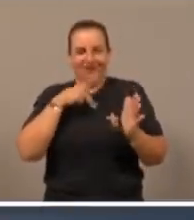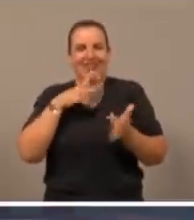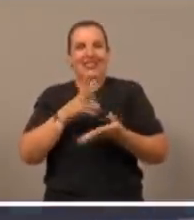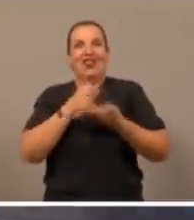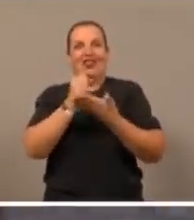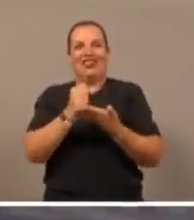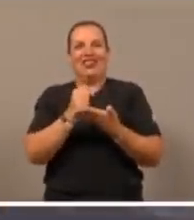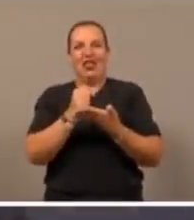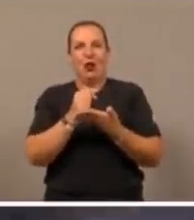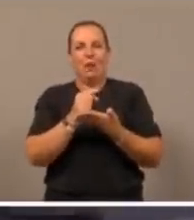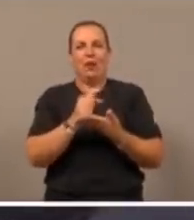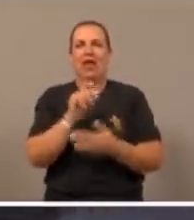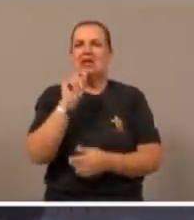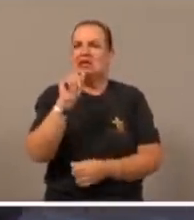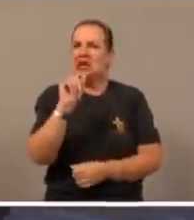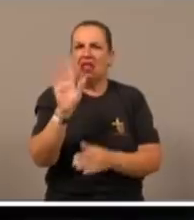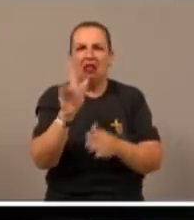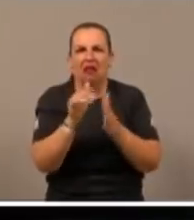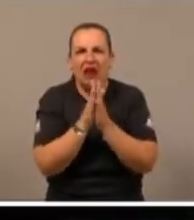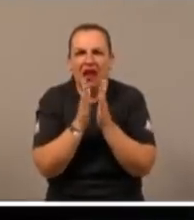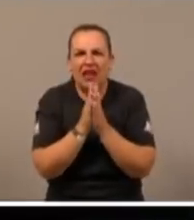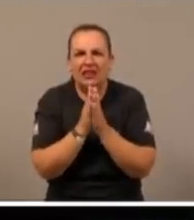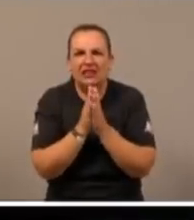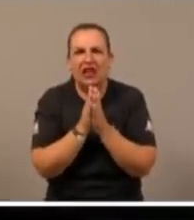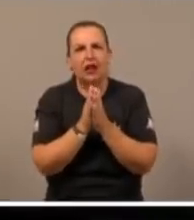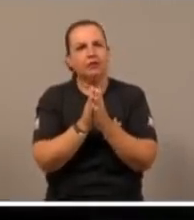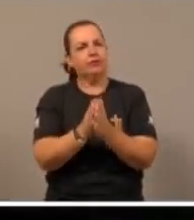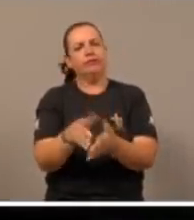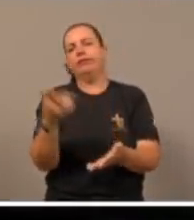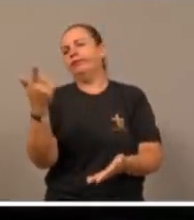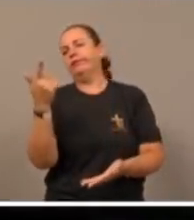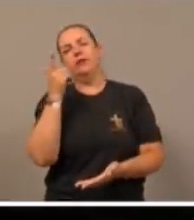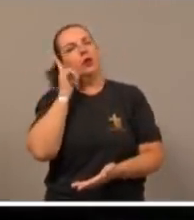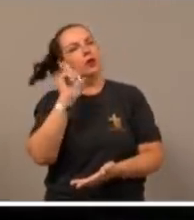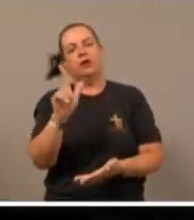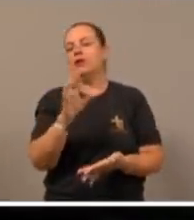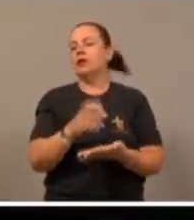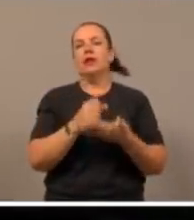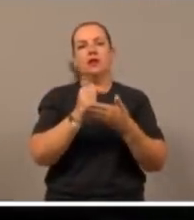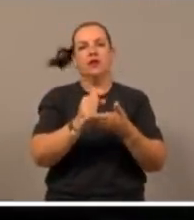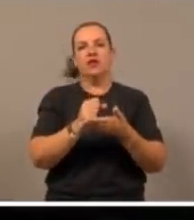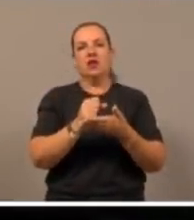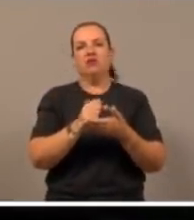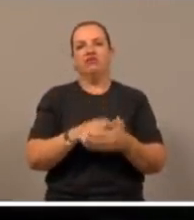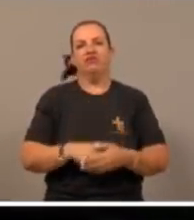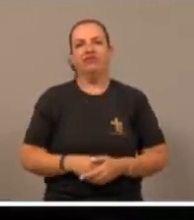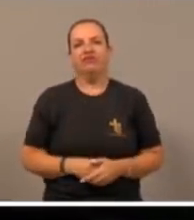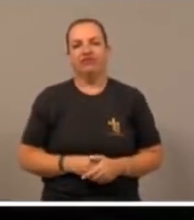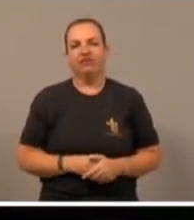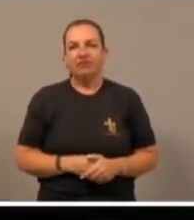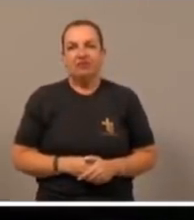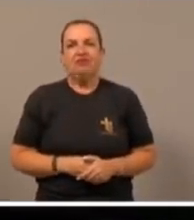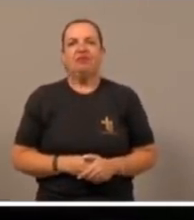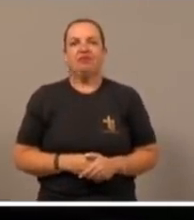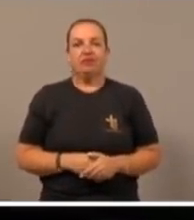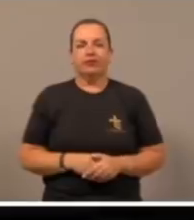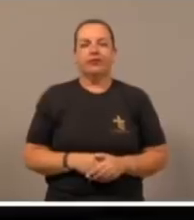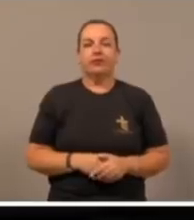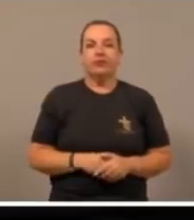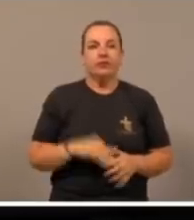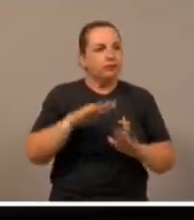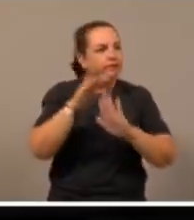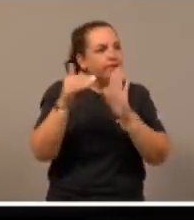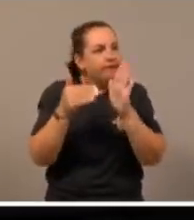certamente quem não rezou, quem não rezou, se condena, todos os bem